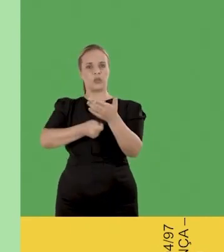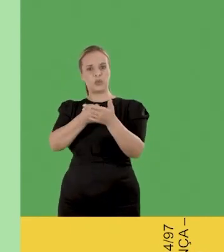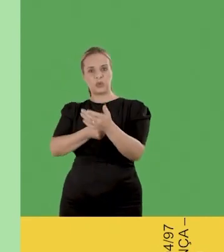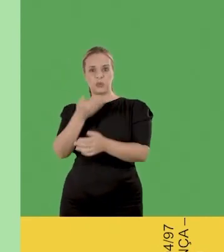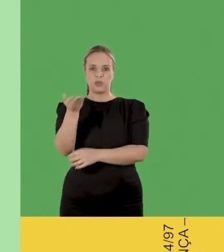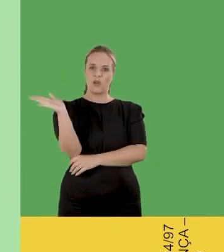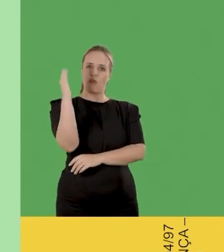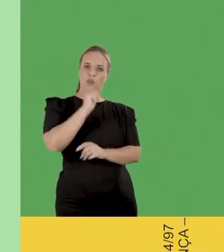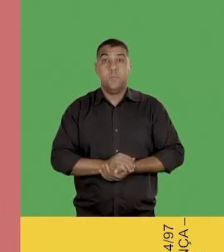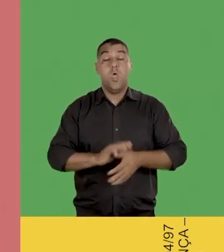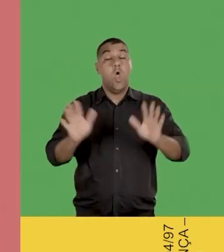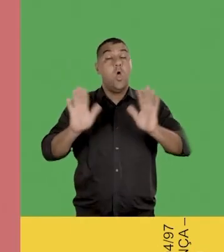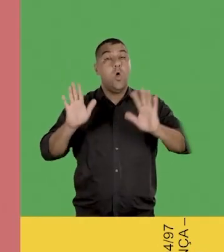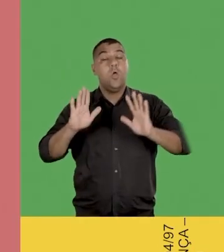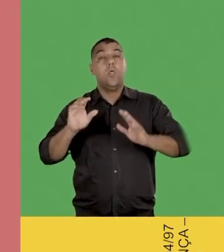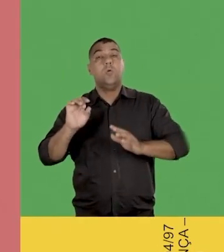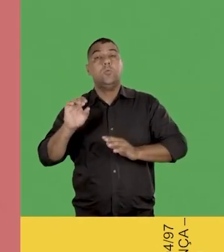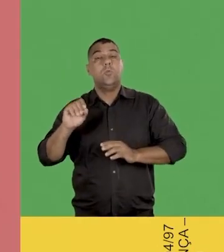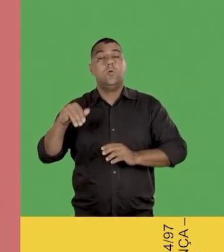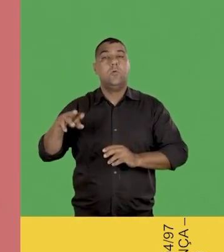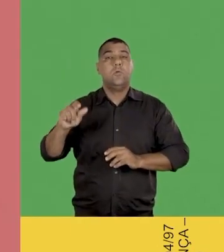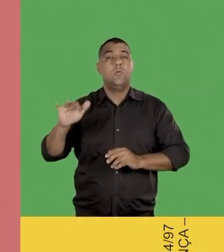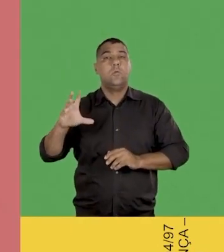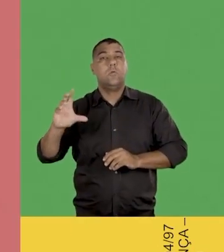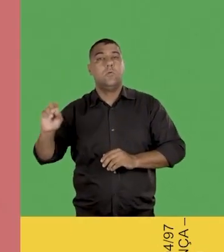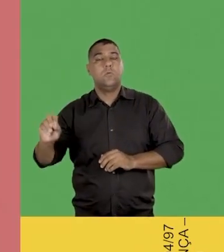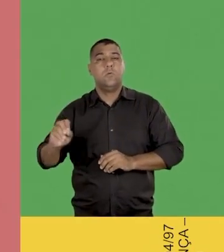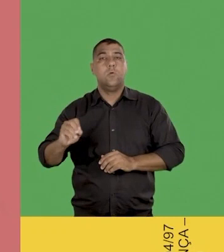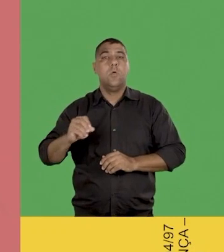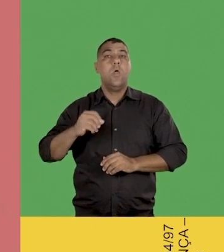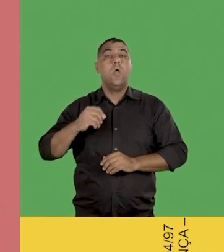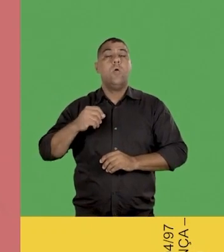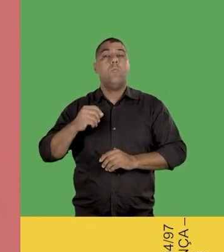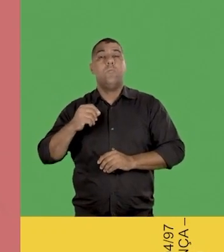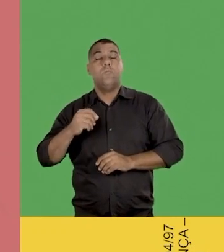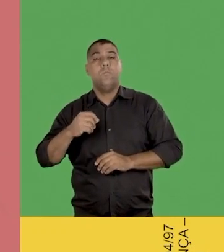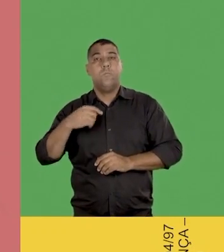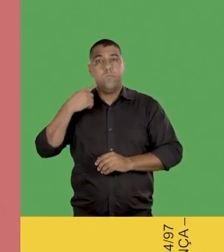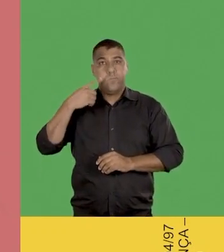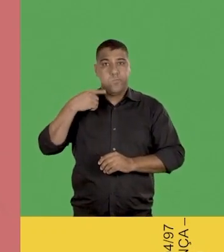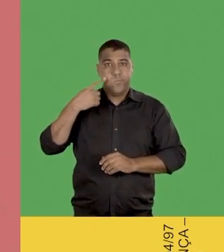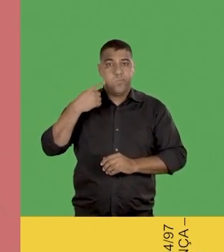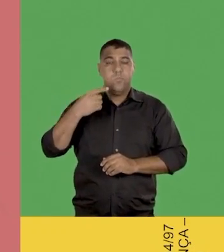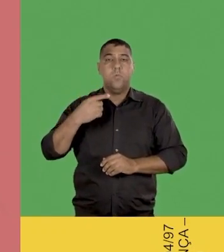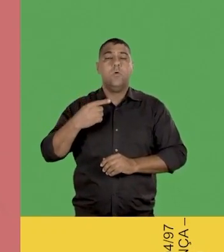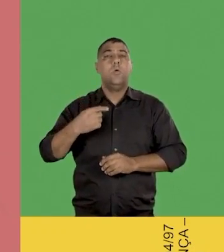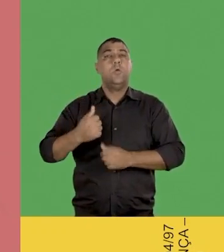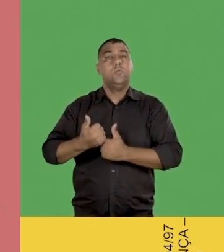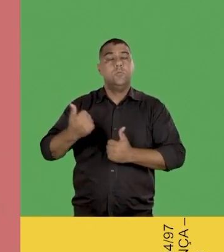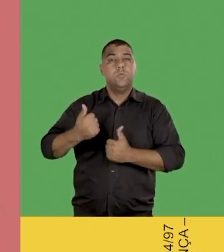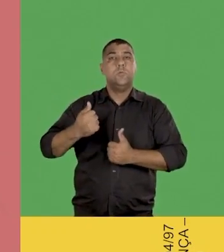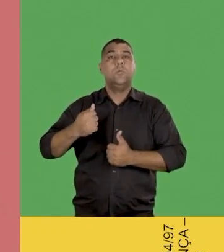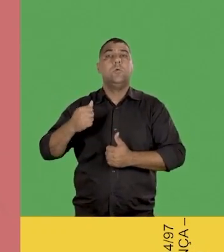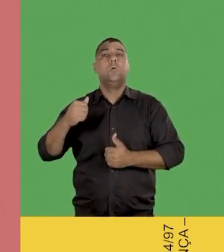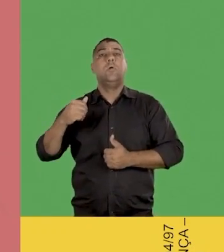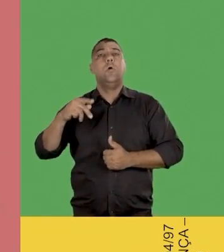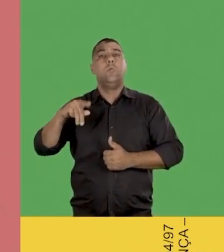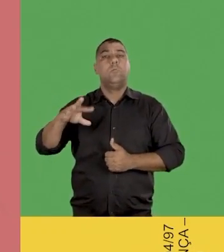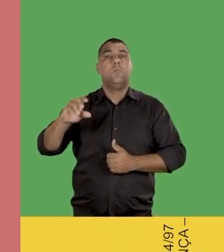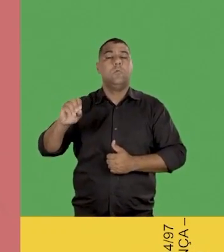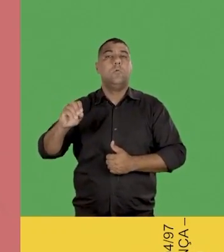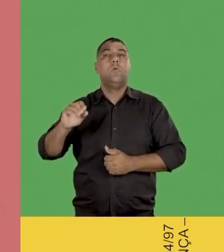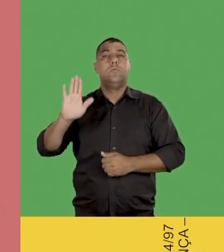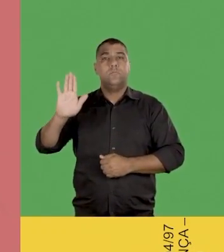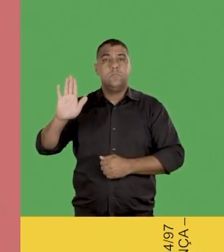federal de luta por você. Olá, sou Marcelo Beduschi, advogado e ex-prefeito do município de Comodoro. Estou